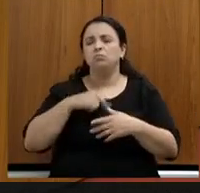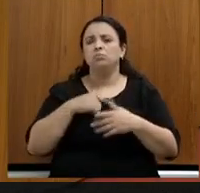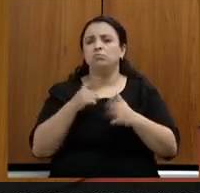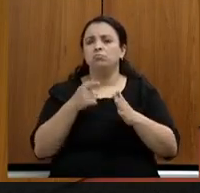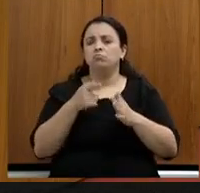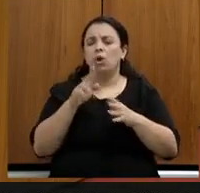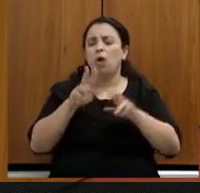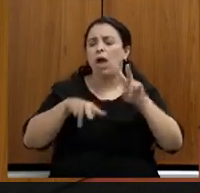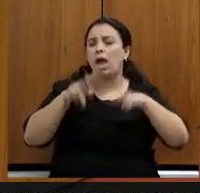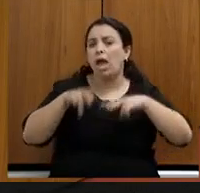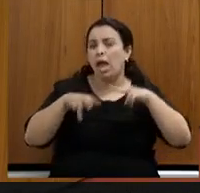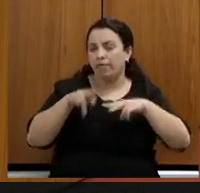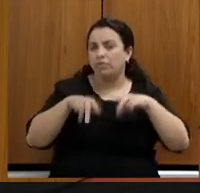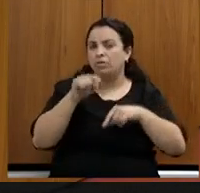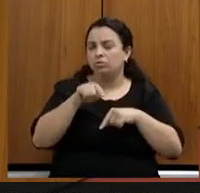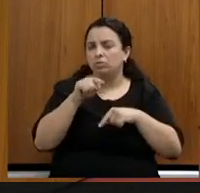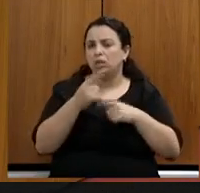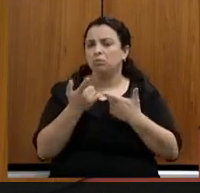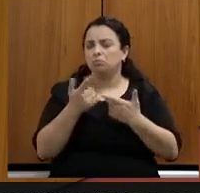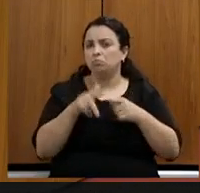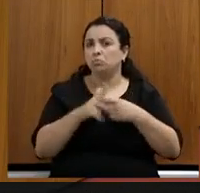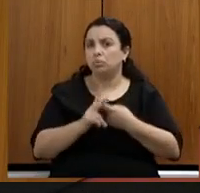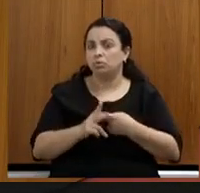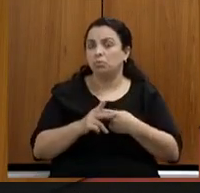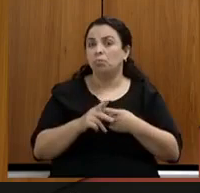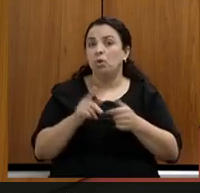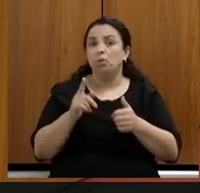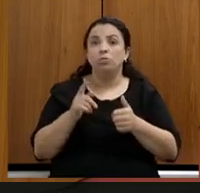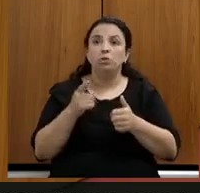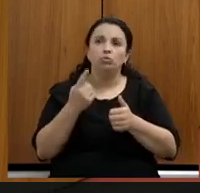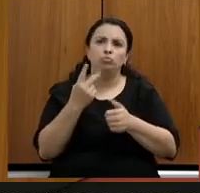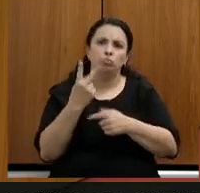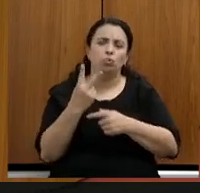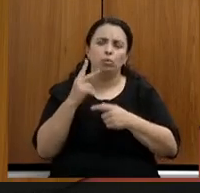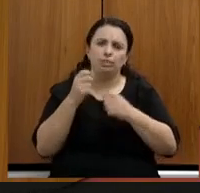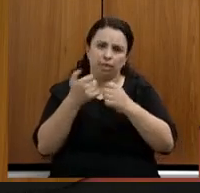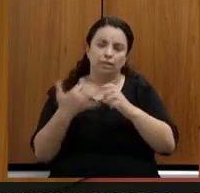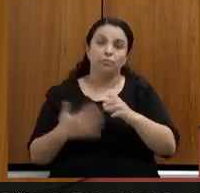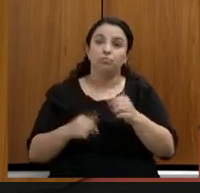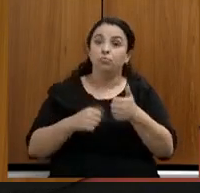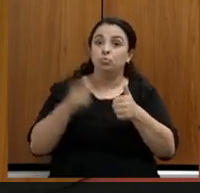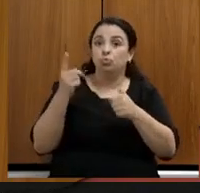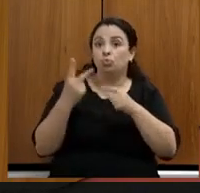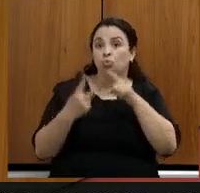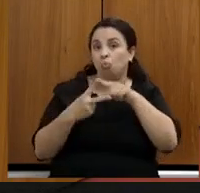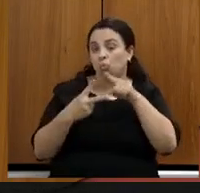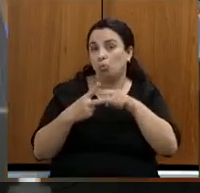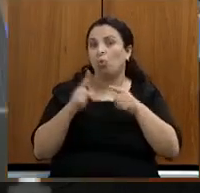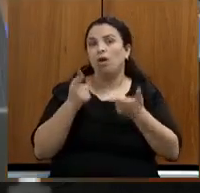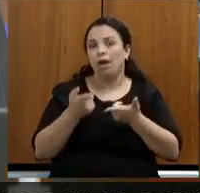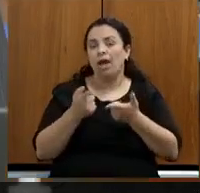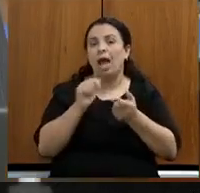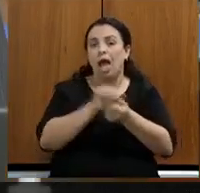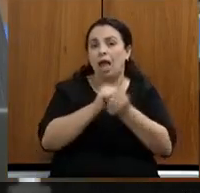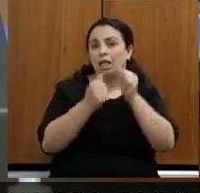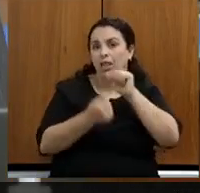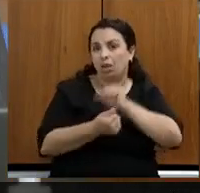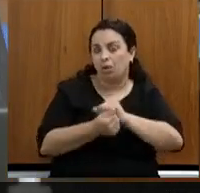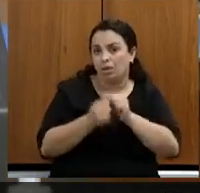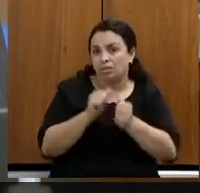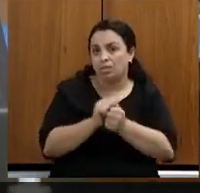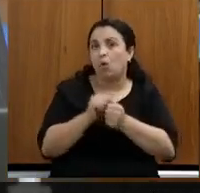principais. O primeiro é a adequação do Conselho Estadual de Recursos Hídricos ou trazer uma maior